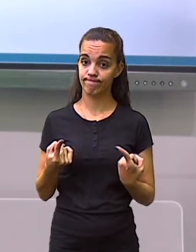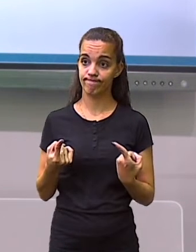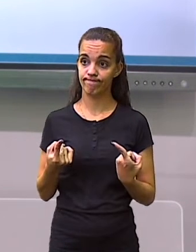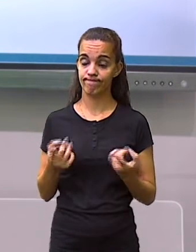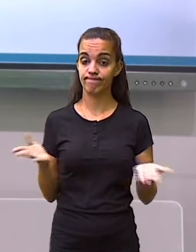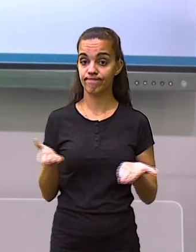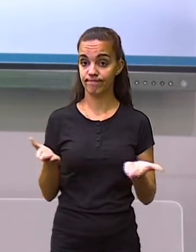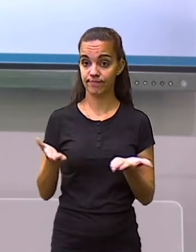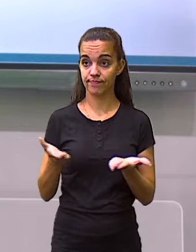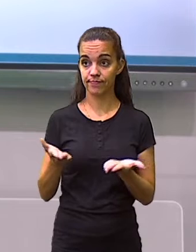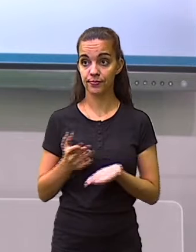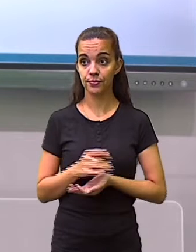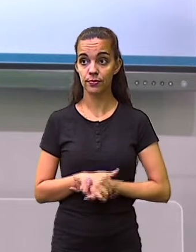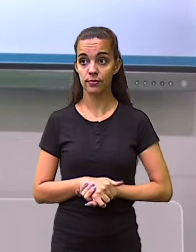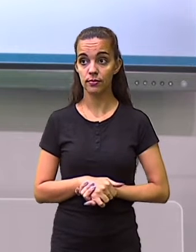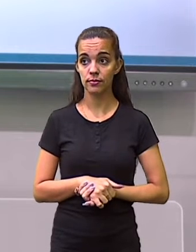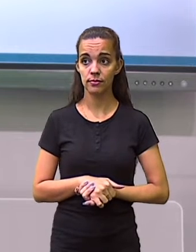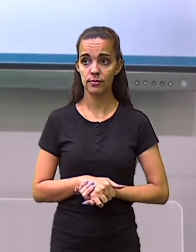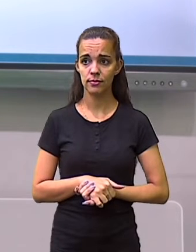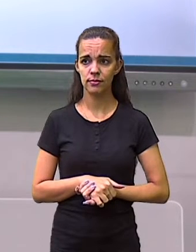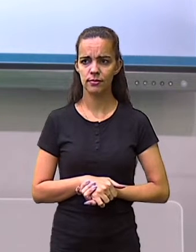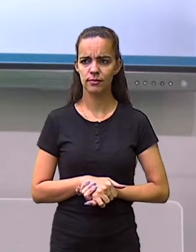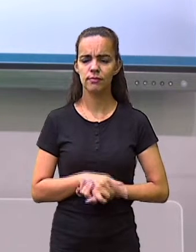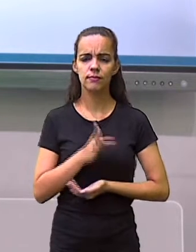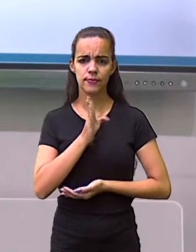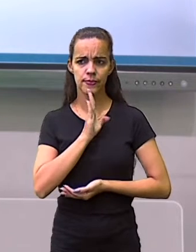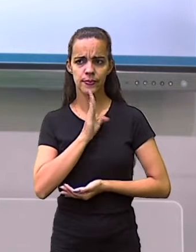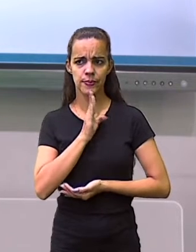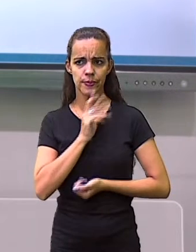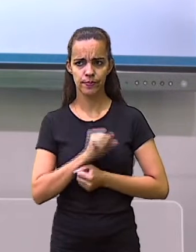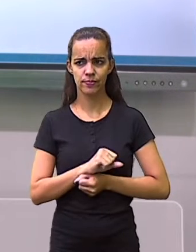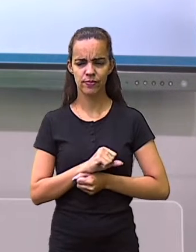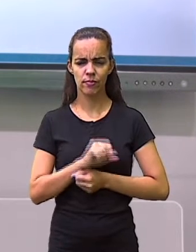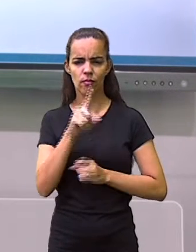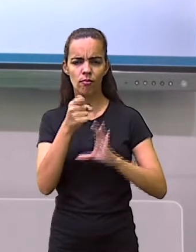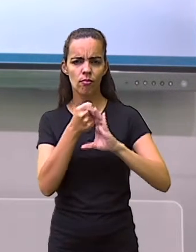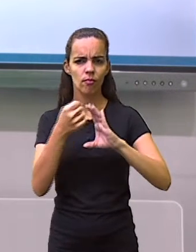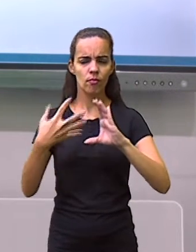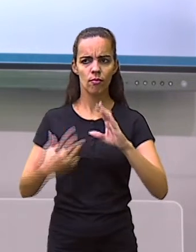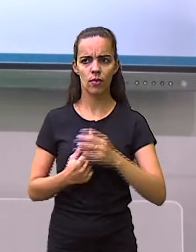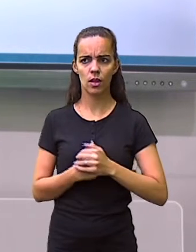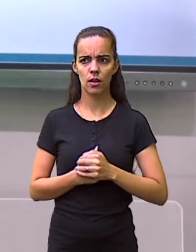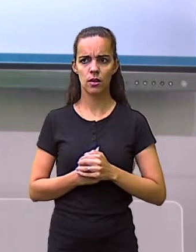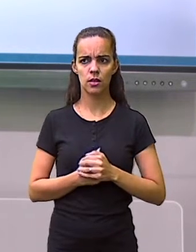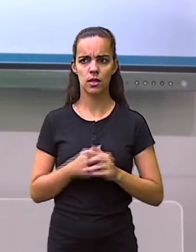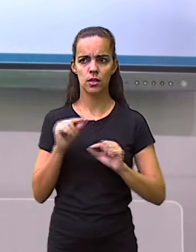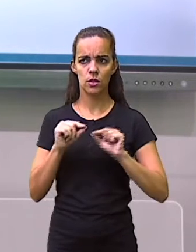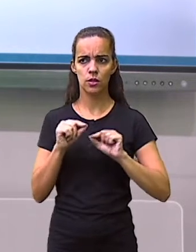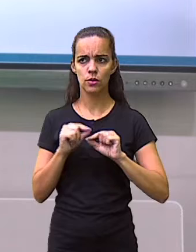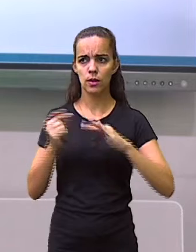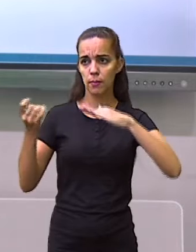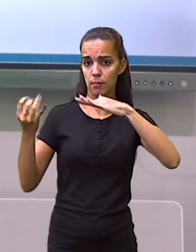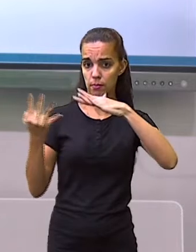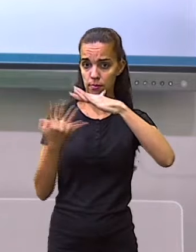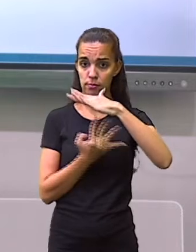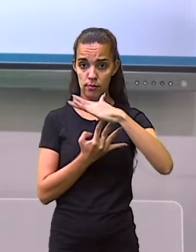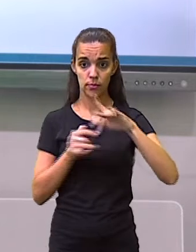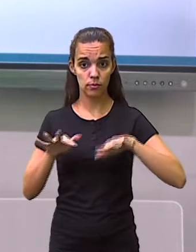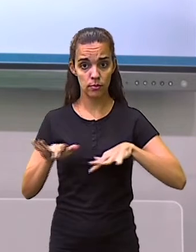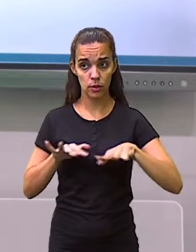agora, você conhece a classificação dos movimentos migratórios?